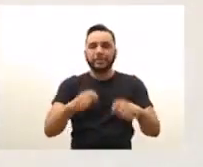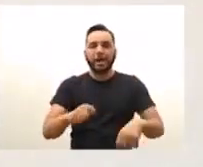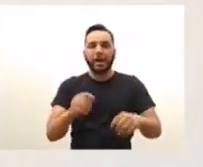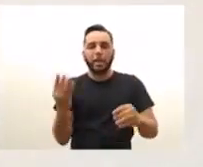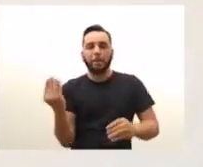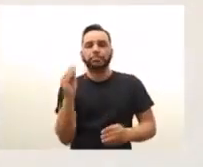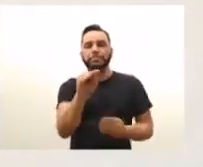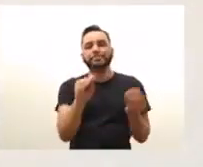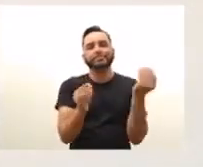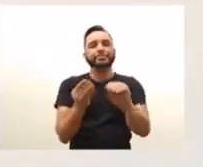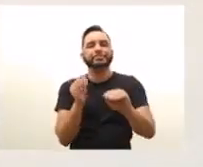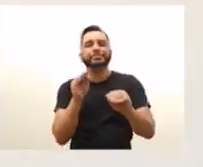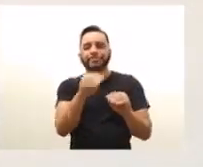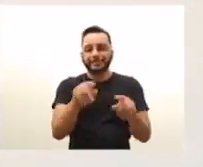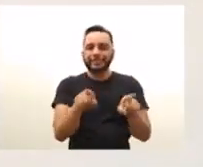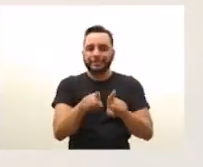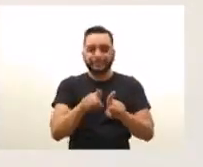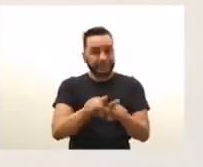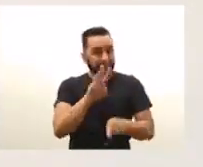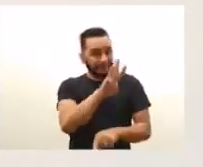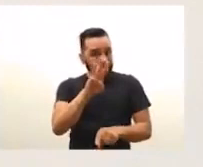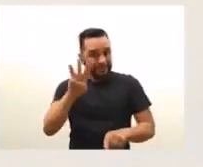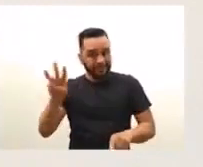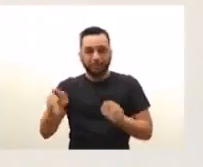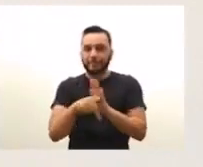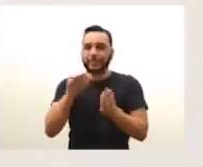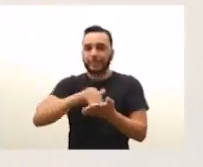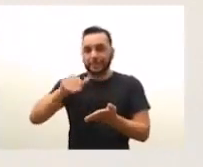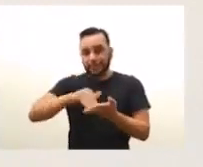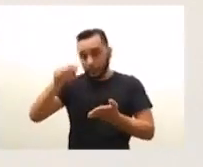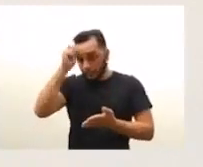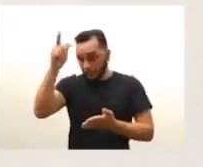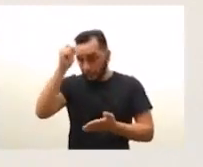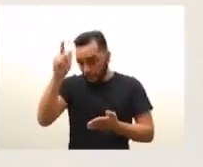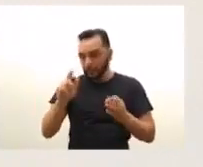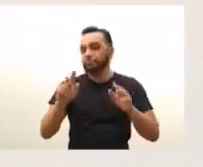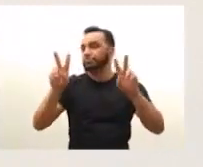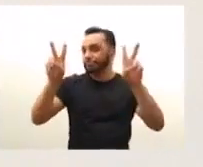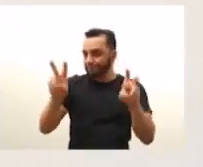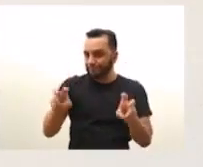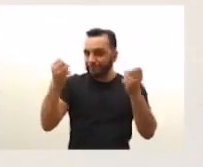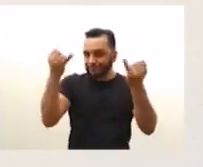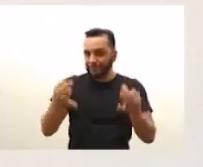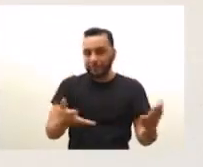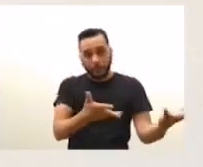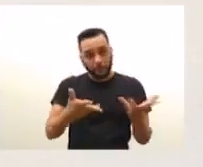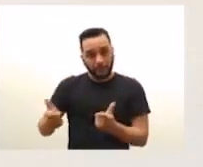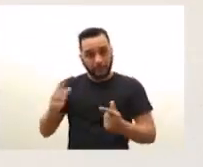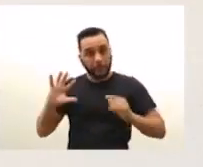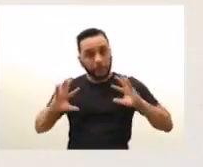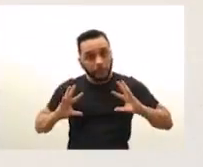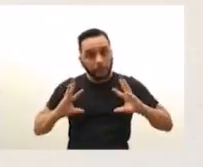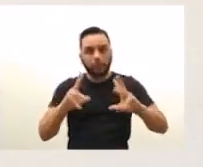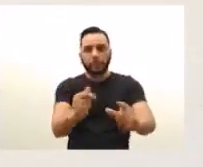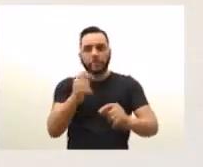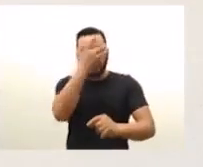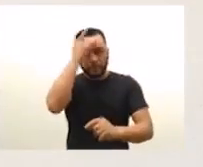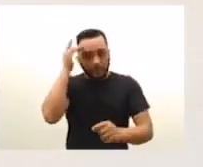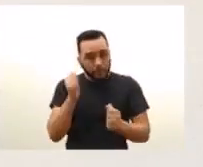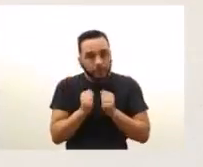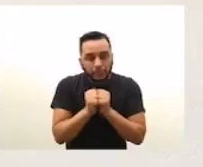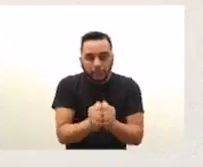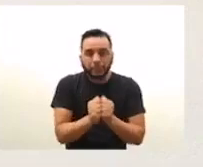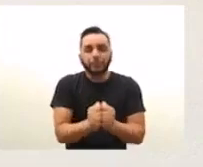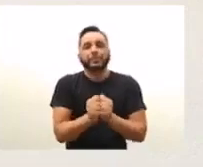postagens. Também o site da Secretaria de Cultura vai estar tratando do tema. Então convido a todos para que